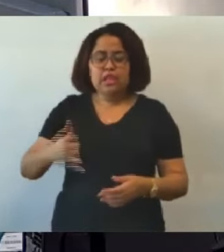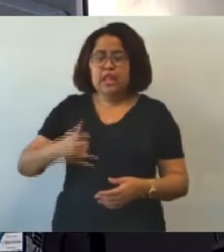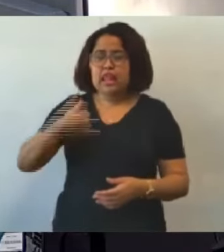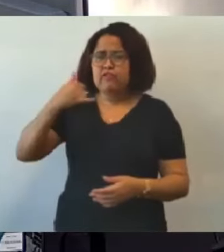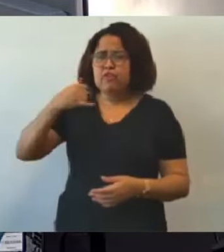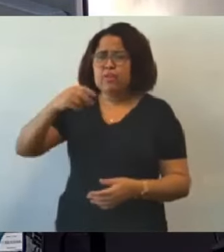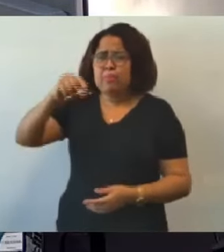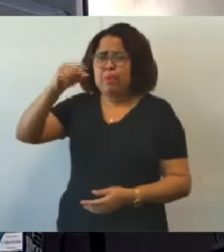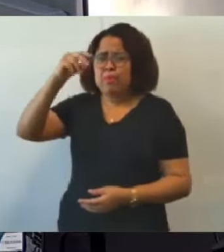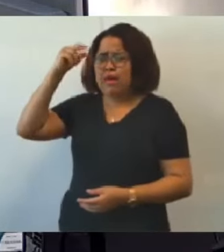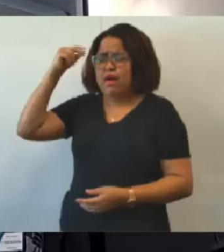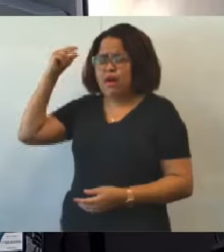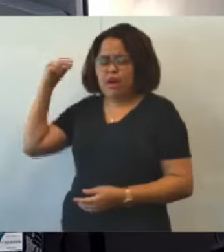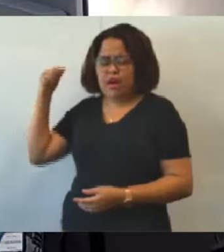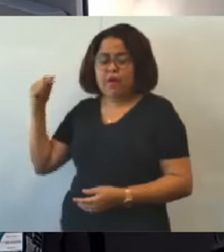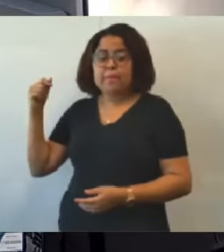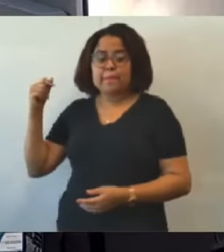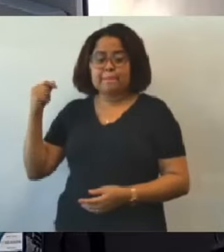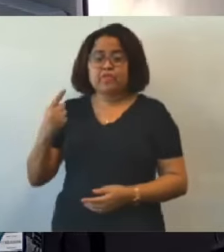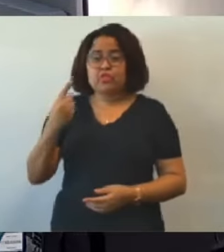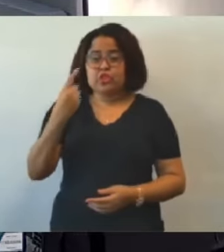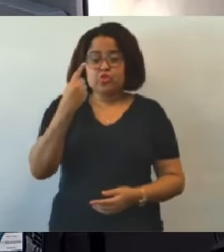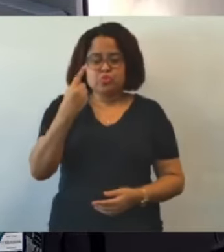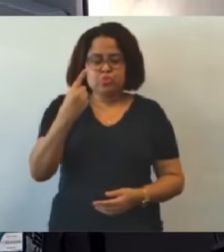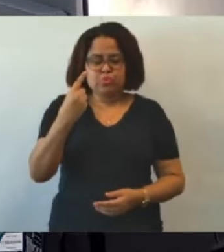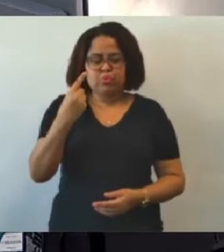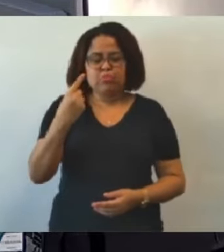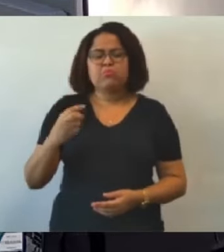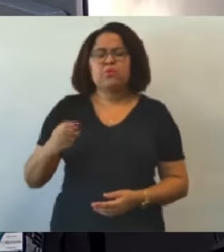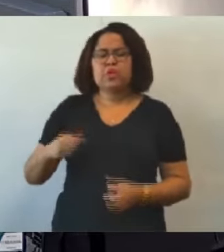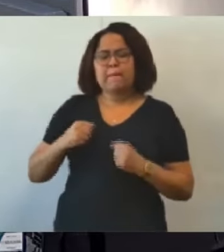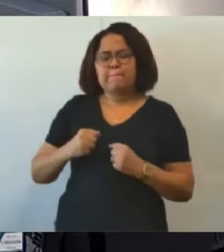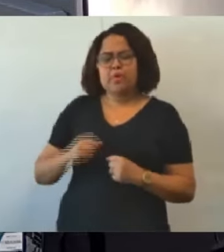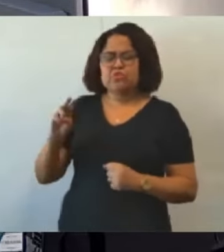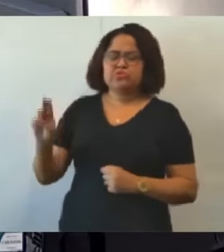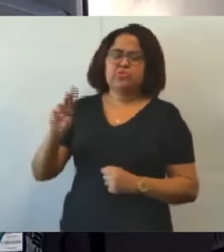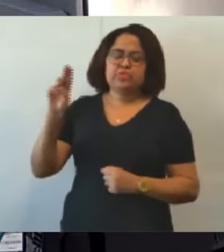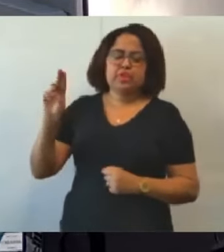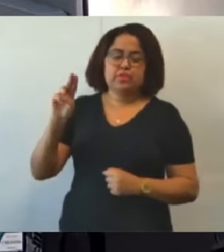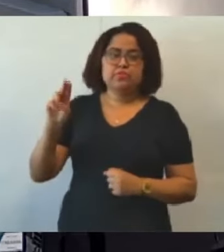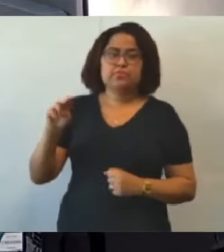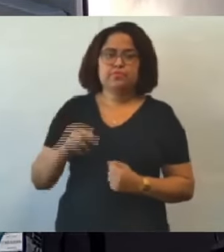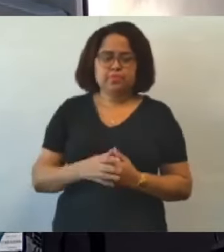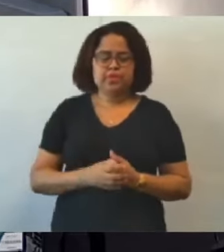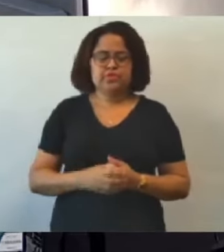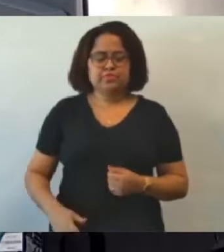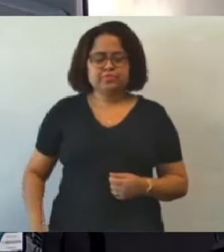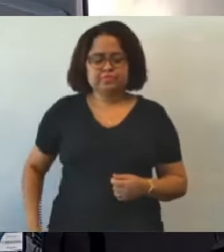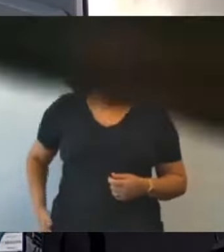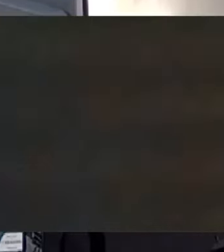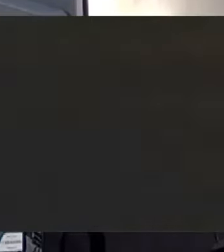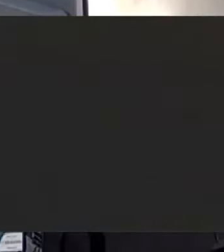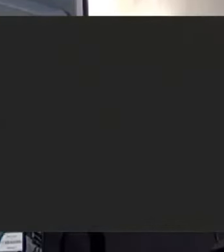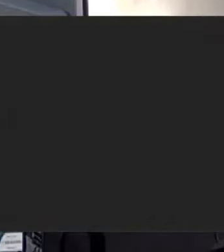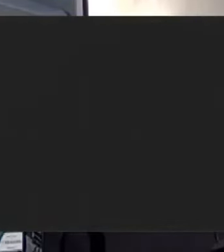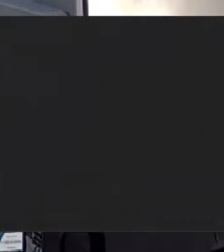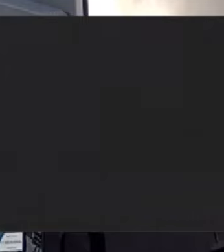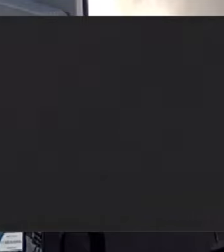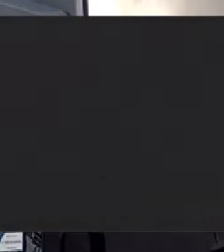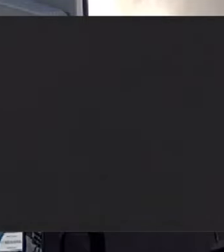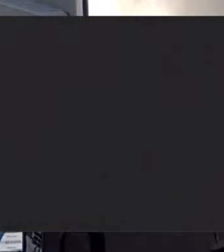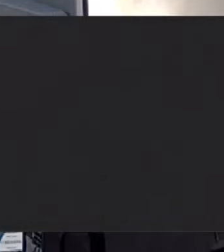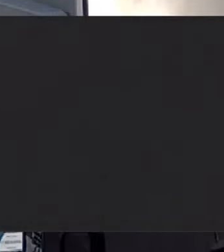que tem um que funciona, tem um só que funciona. Tem um lugar que funciona o telefone. Não sei qual...